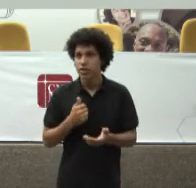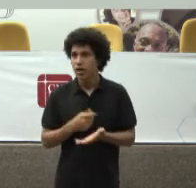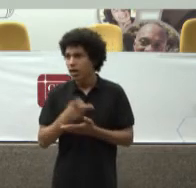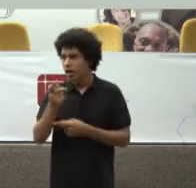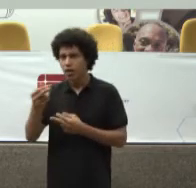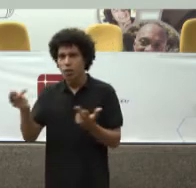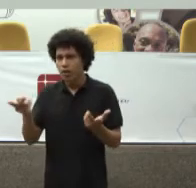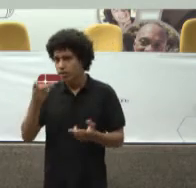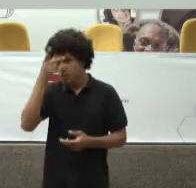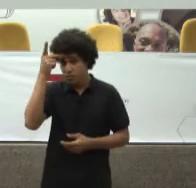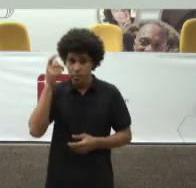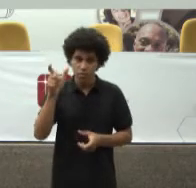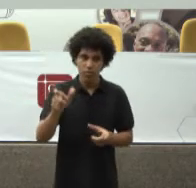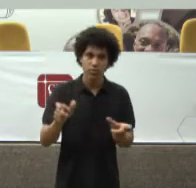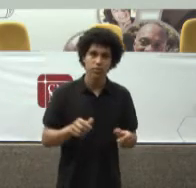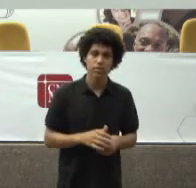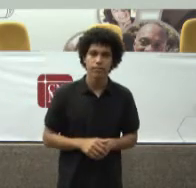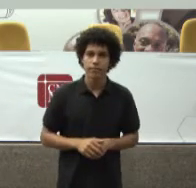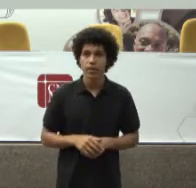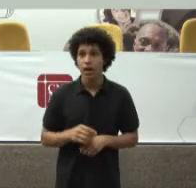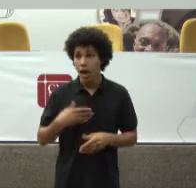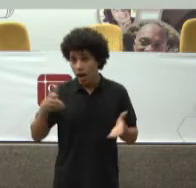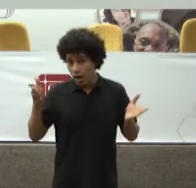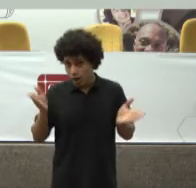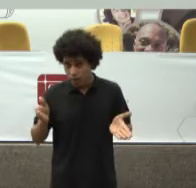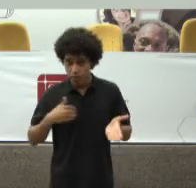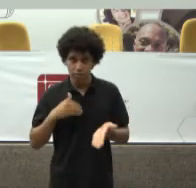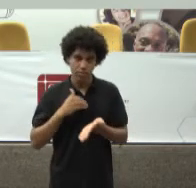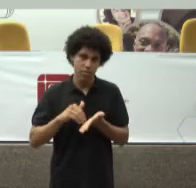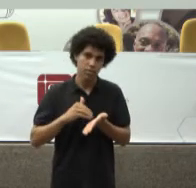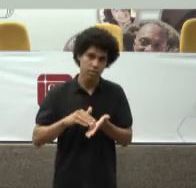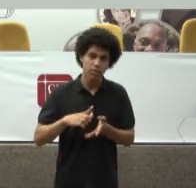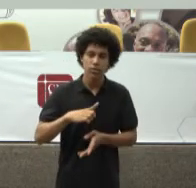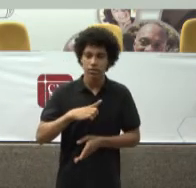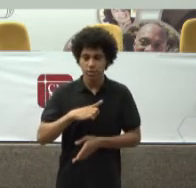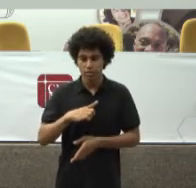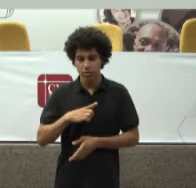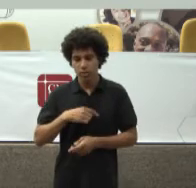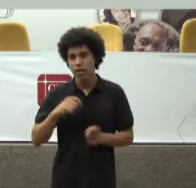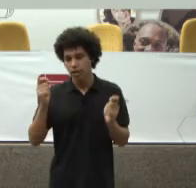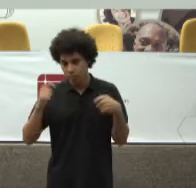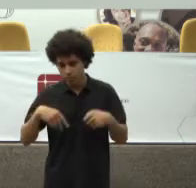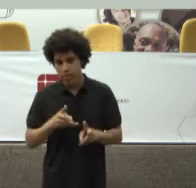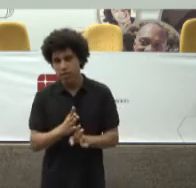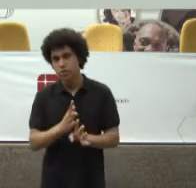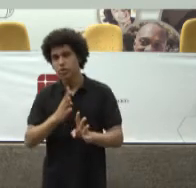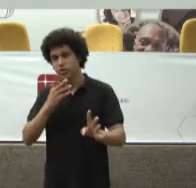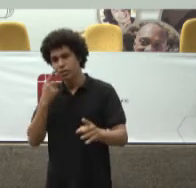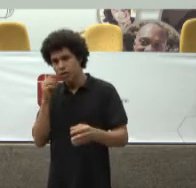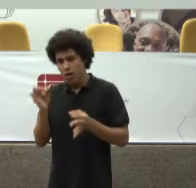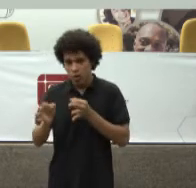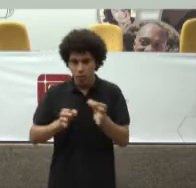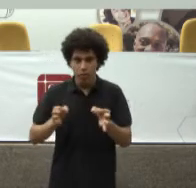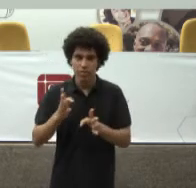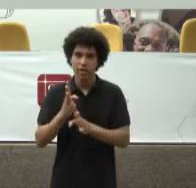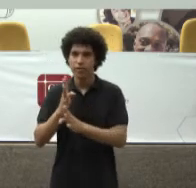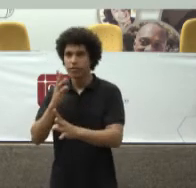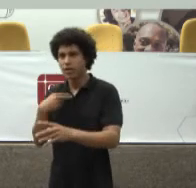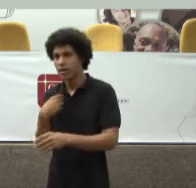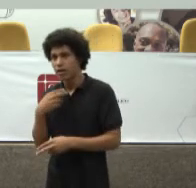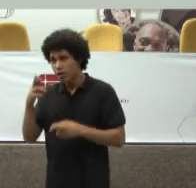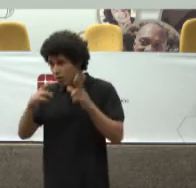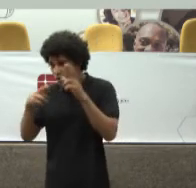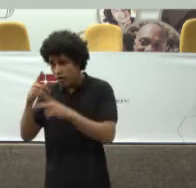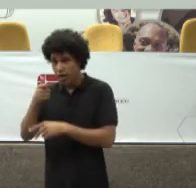A secretaria agora Tem condição De gerir a fila De verificar Aquela fila De 15 anos Com